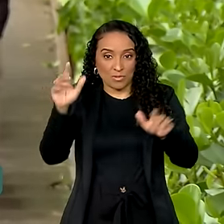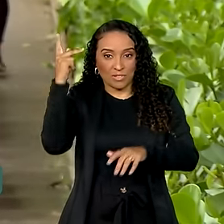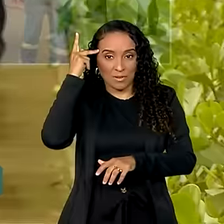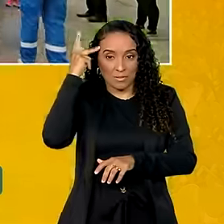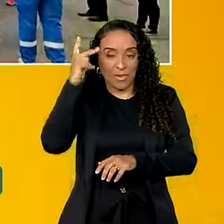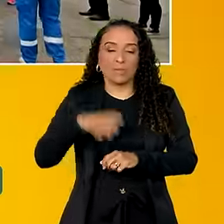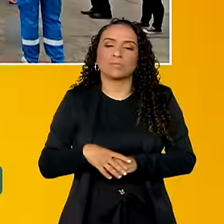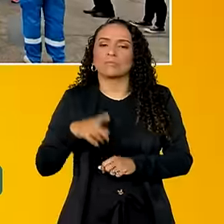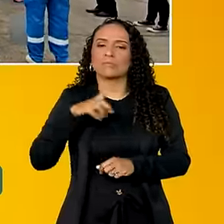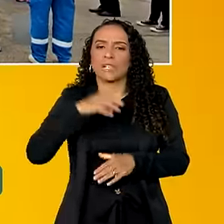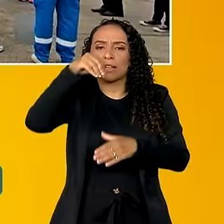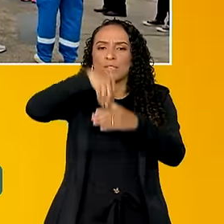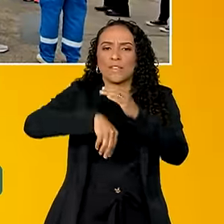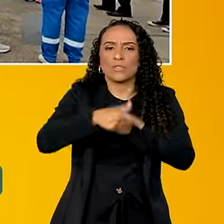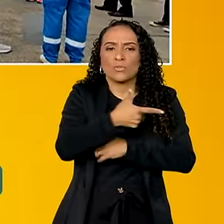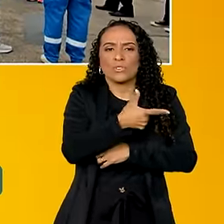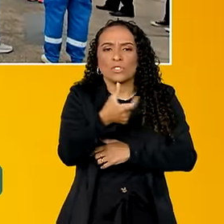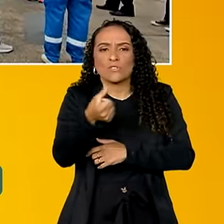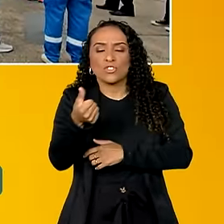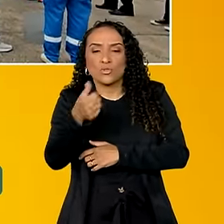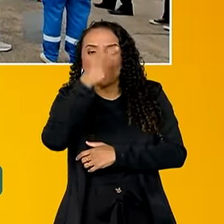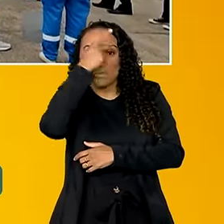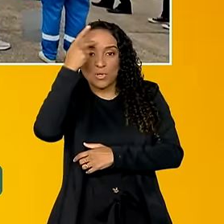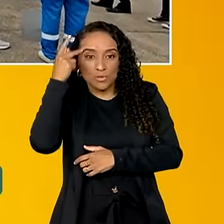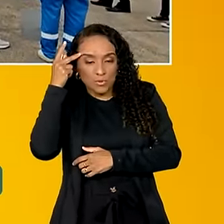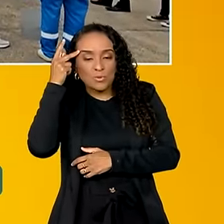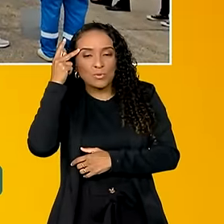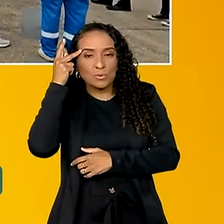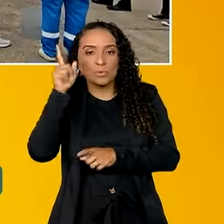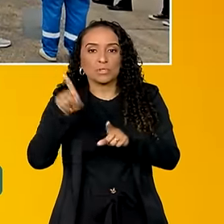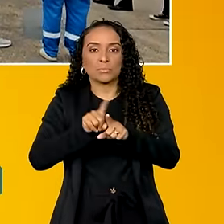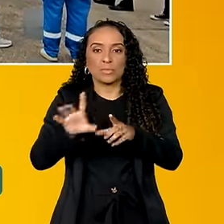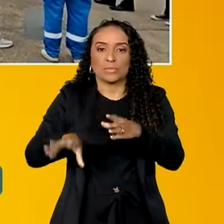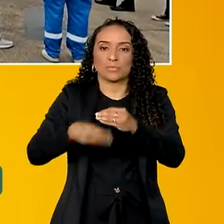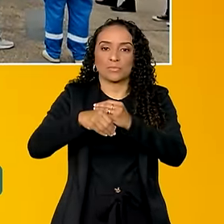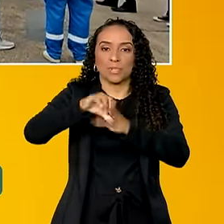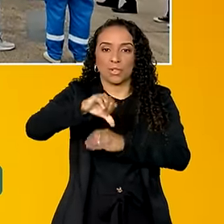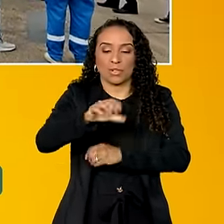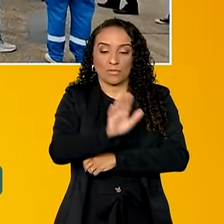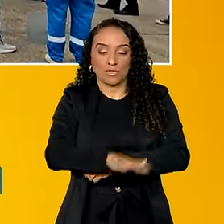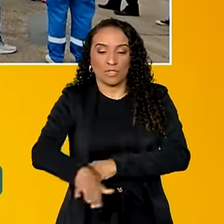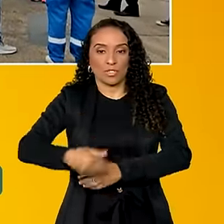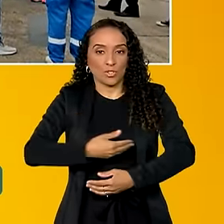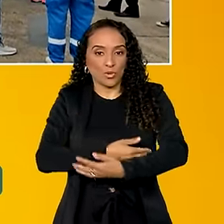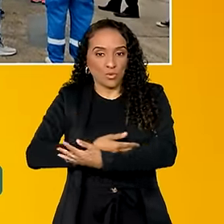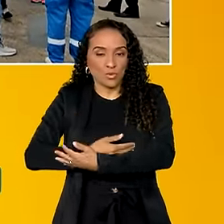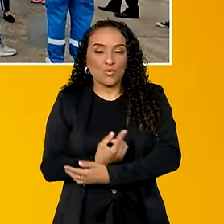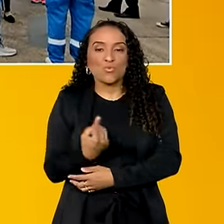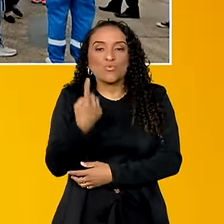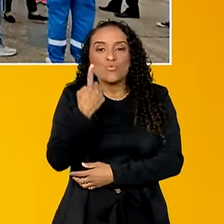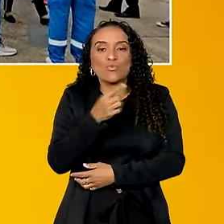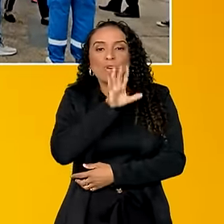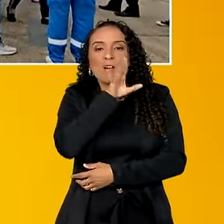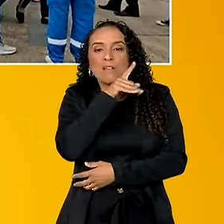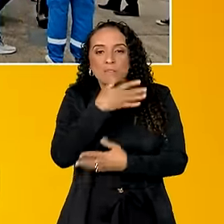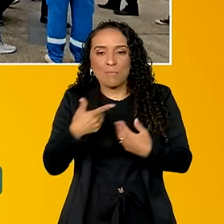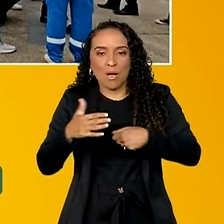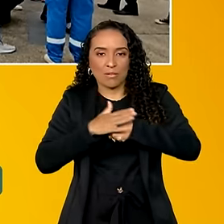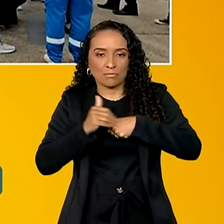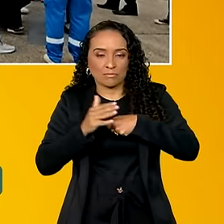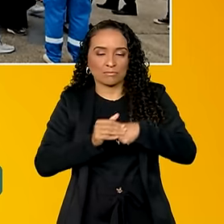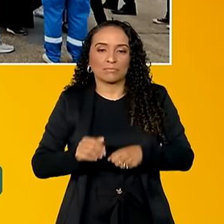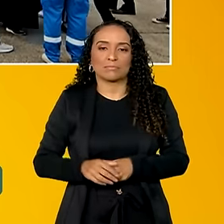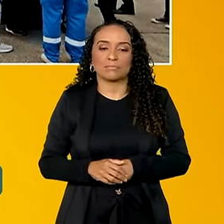A bordo vieram 221 passageiros, incluindo nove crianças de colo e um animal de estimação.